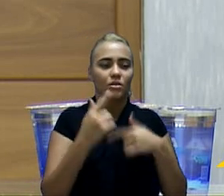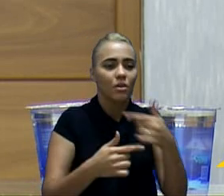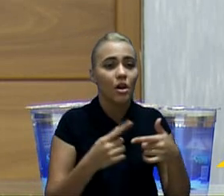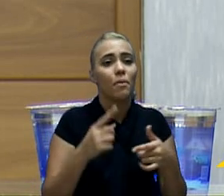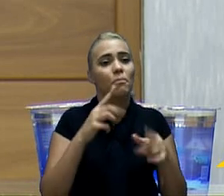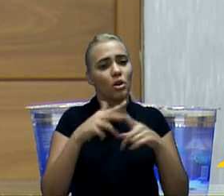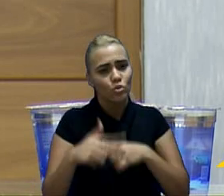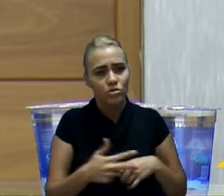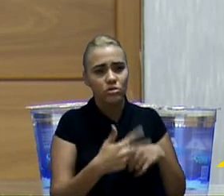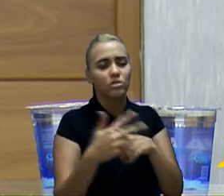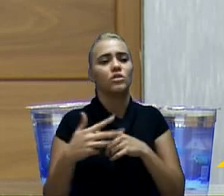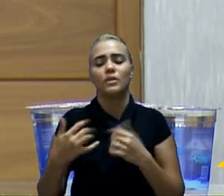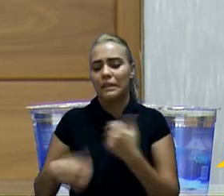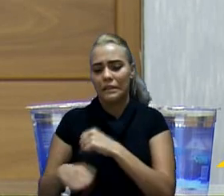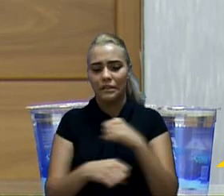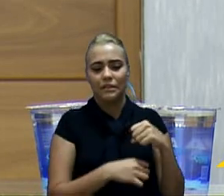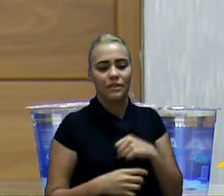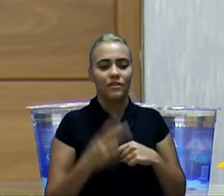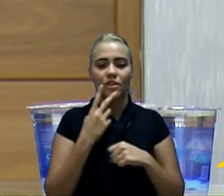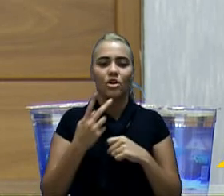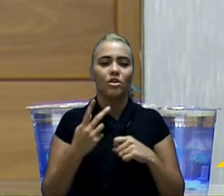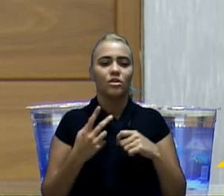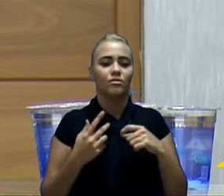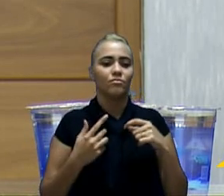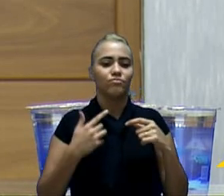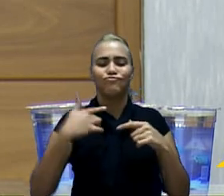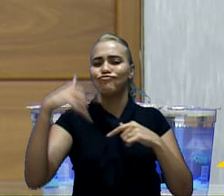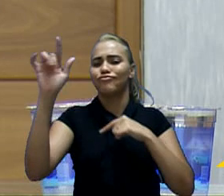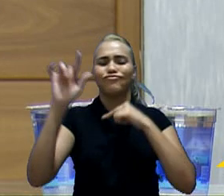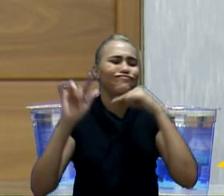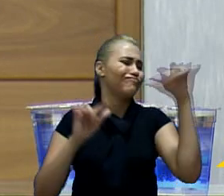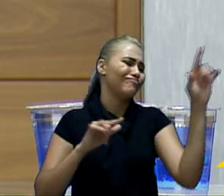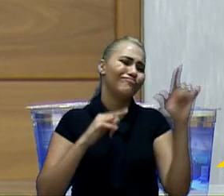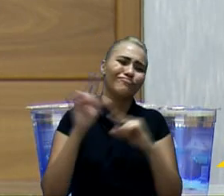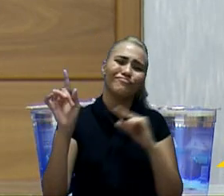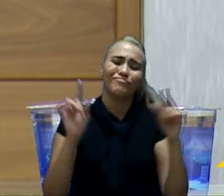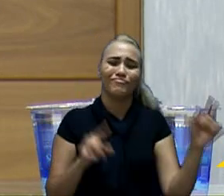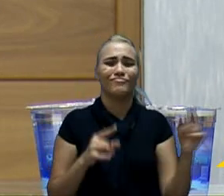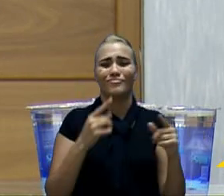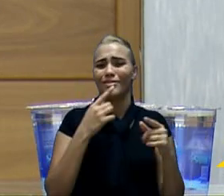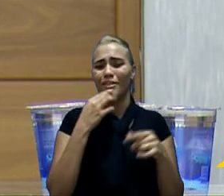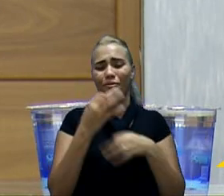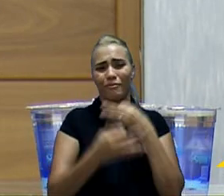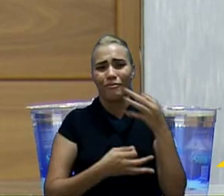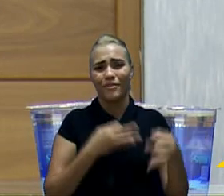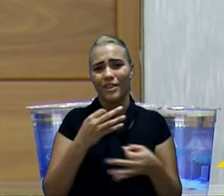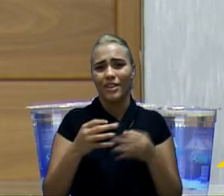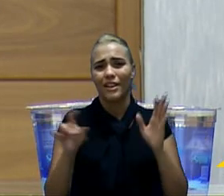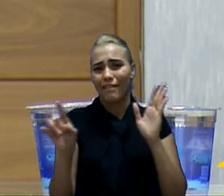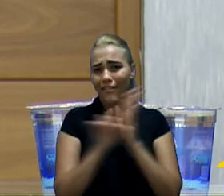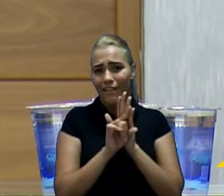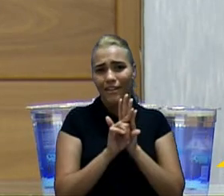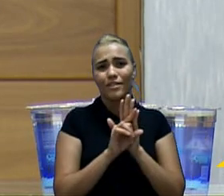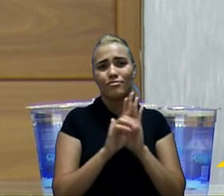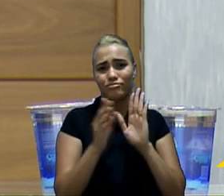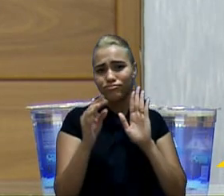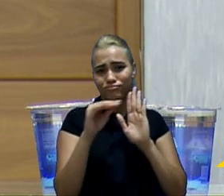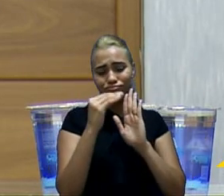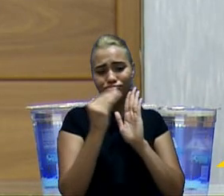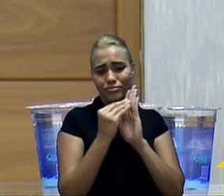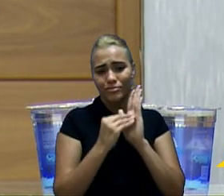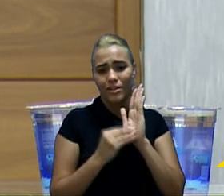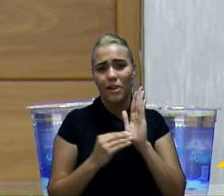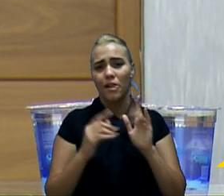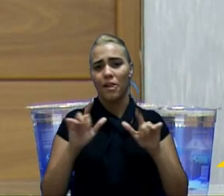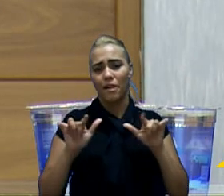limpeza, coisas assim, completamente diferentes daquilo que o vereador mandou, que é garantido por lei, é um direito de ele mandar